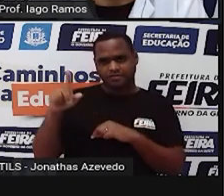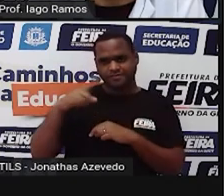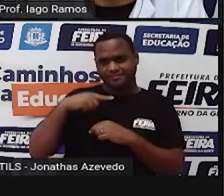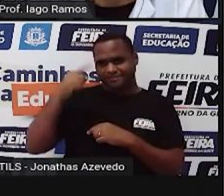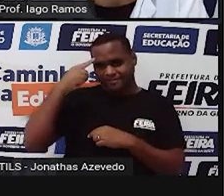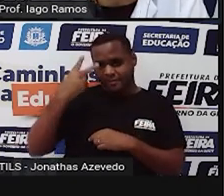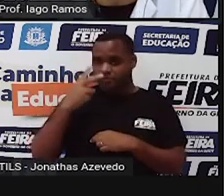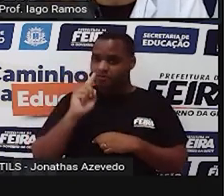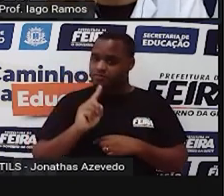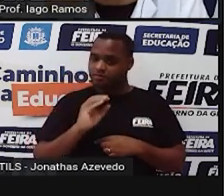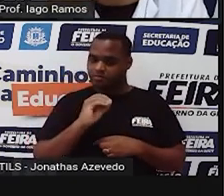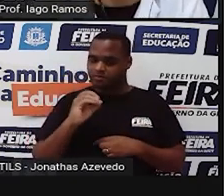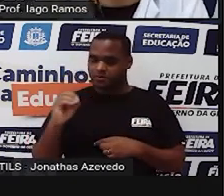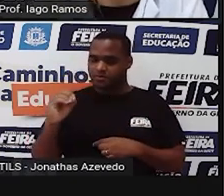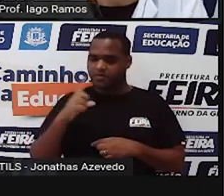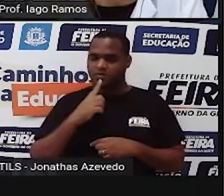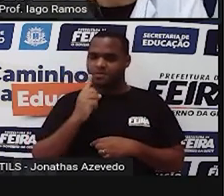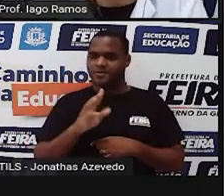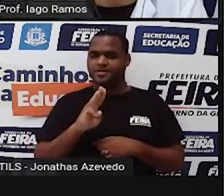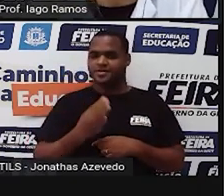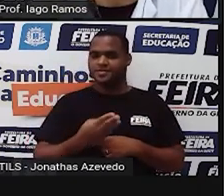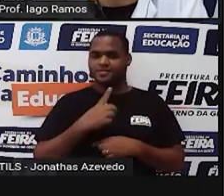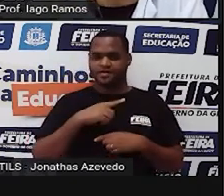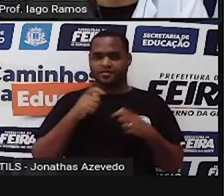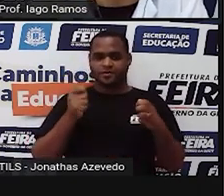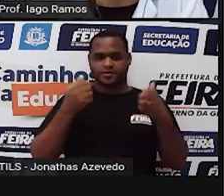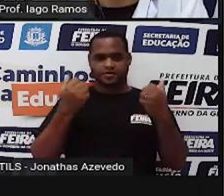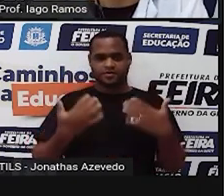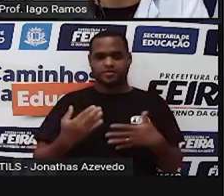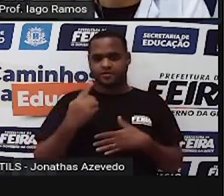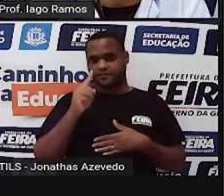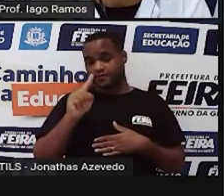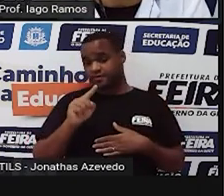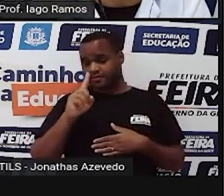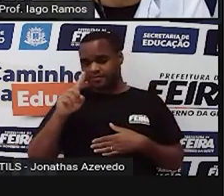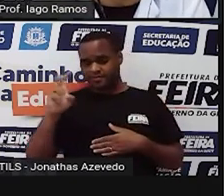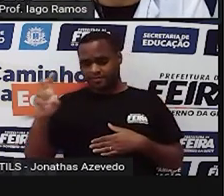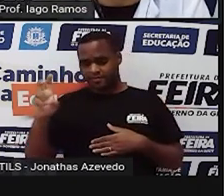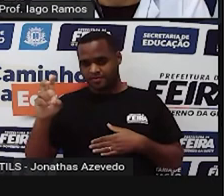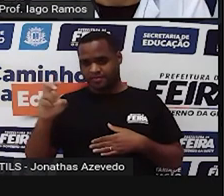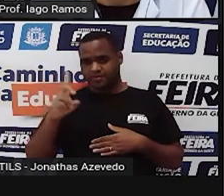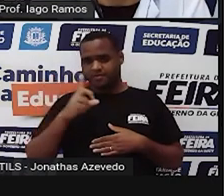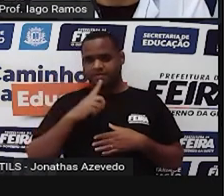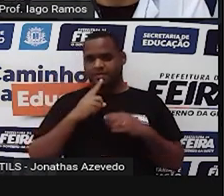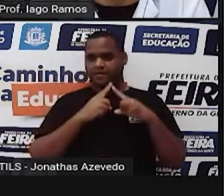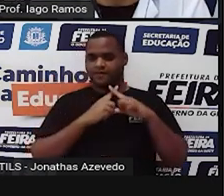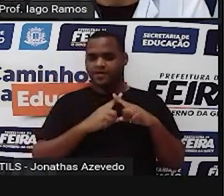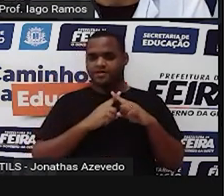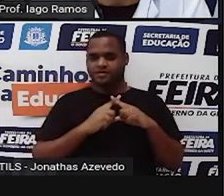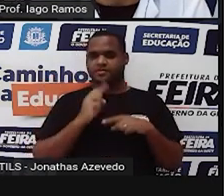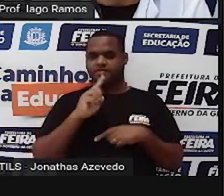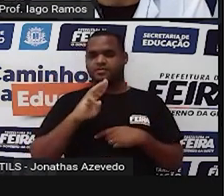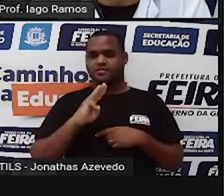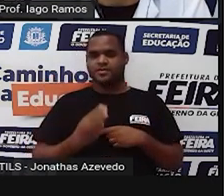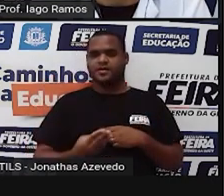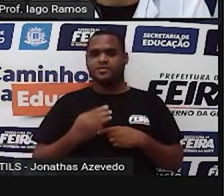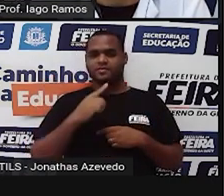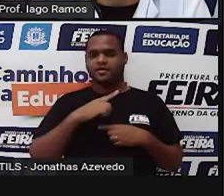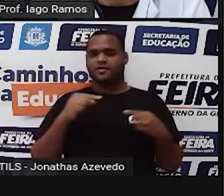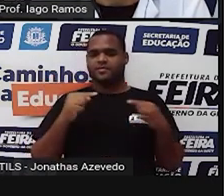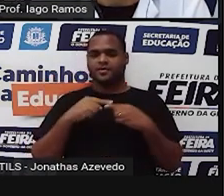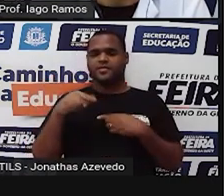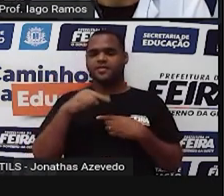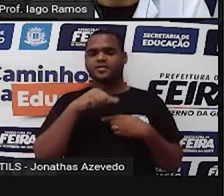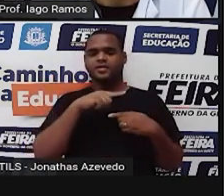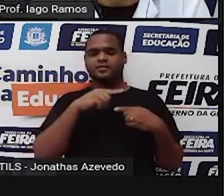dois mil por um milhão. Então, 1,15 vezes um milhão, a gente vai ter